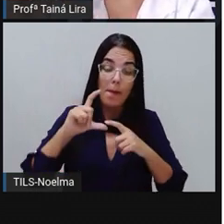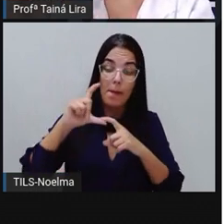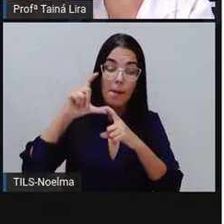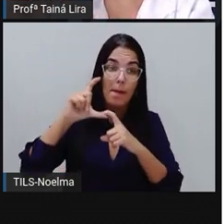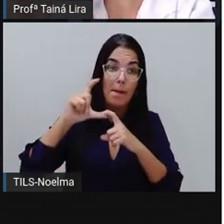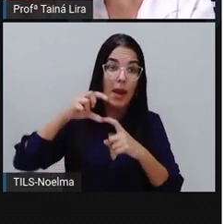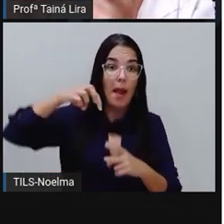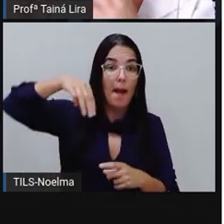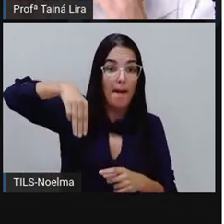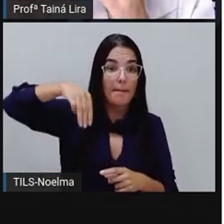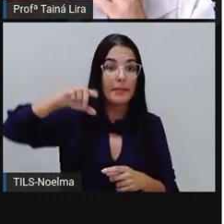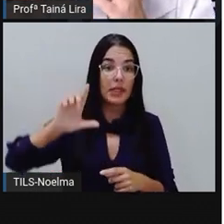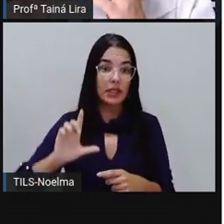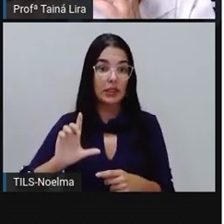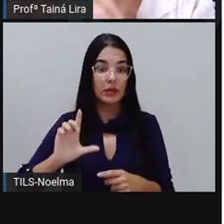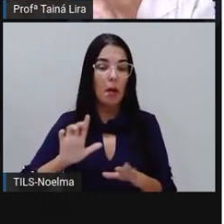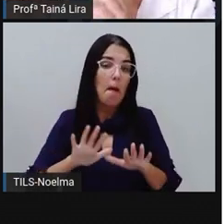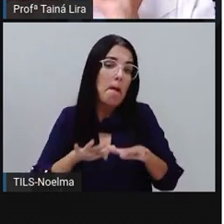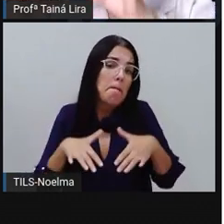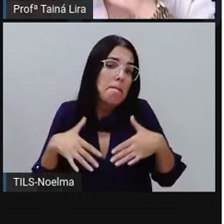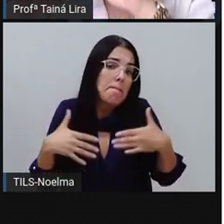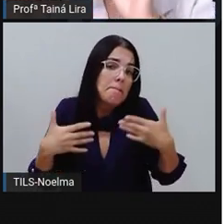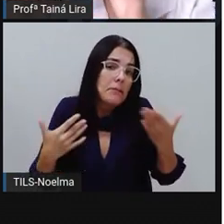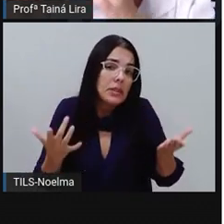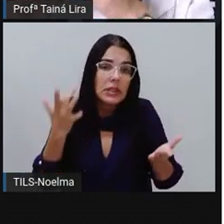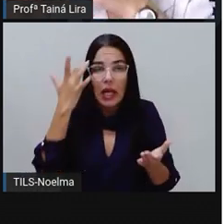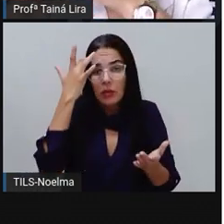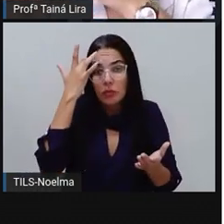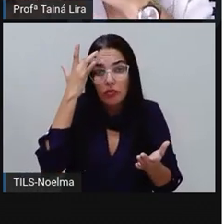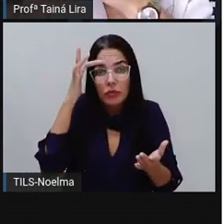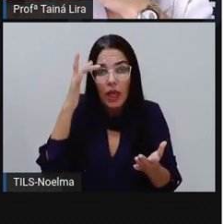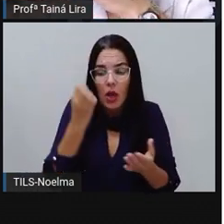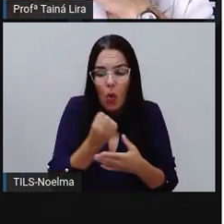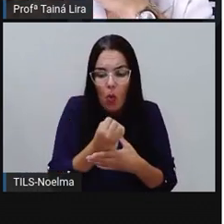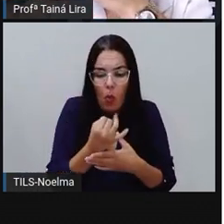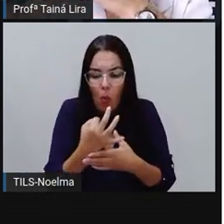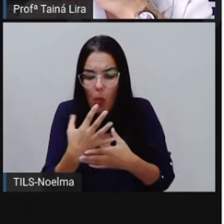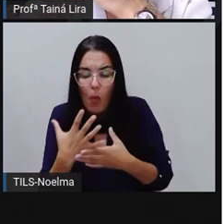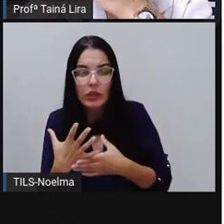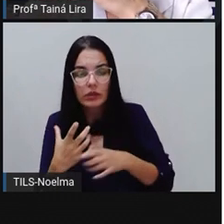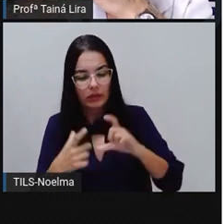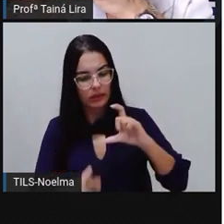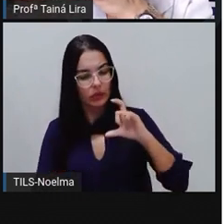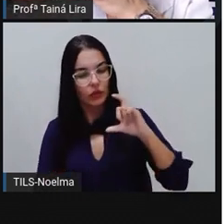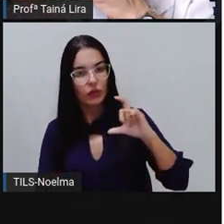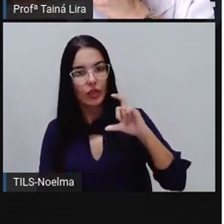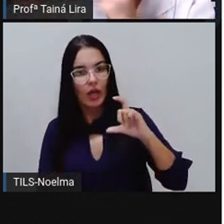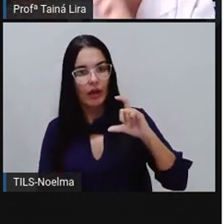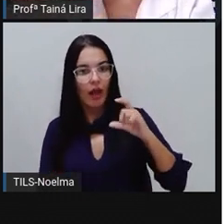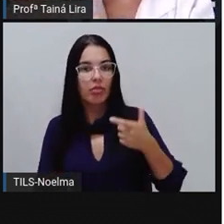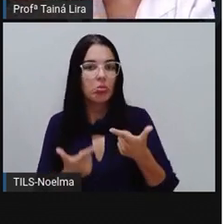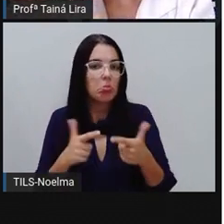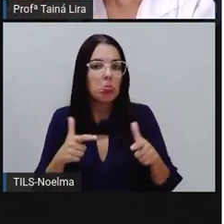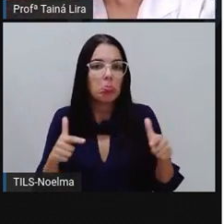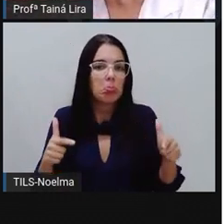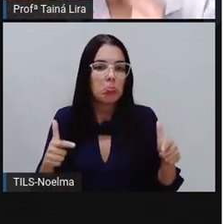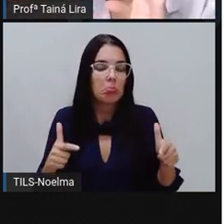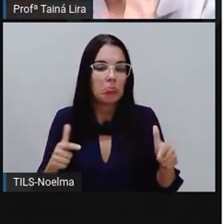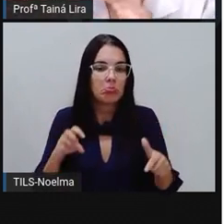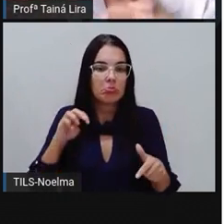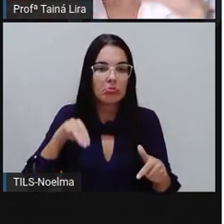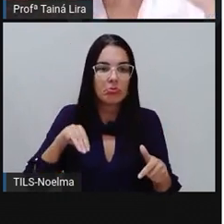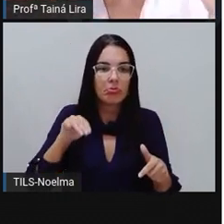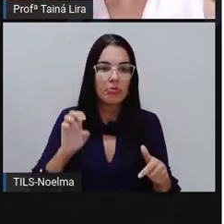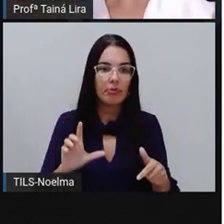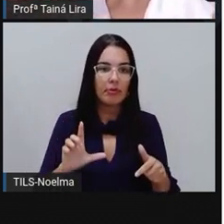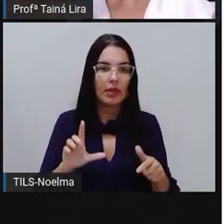mililitro. Mas eu não sei, a Protein aqui não sabe quantos mililitros tem essa xícara, certo? E